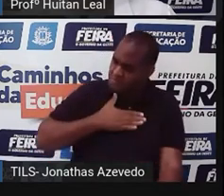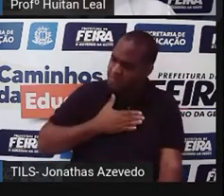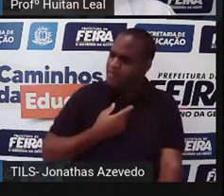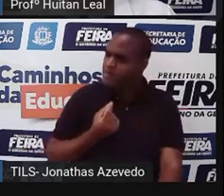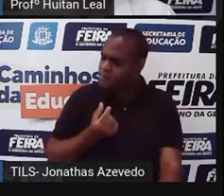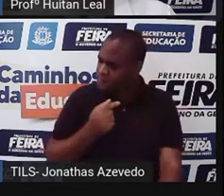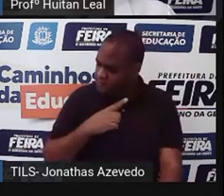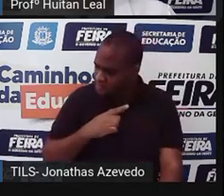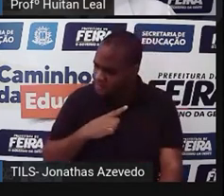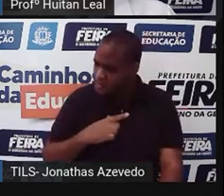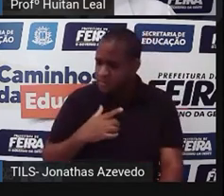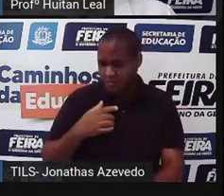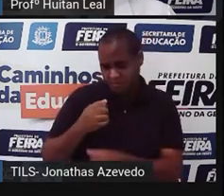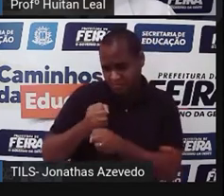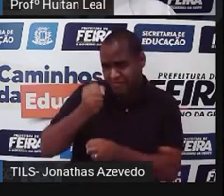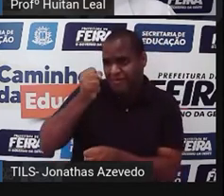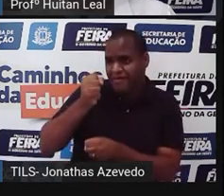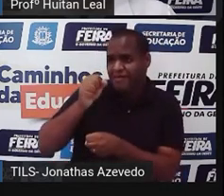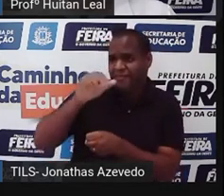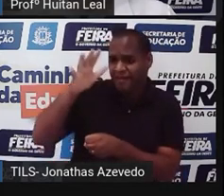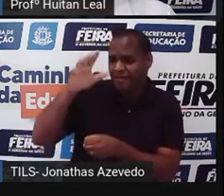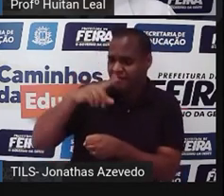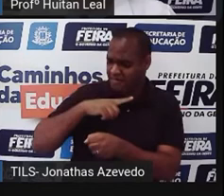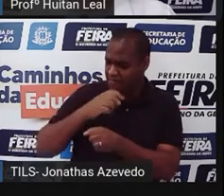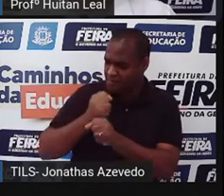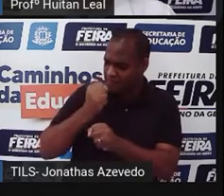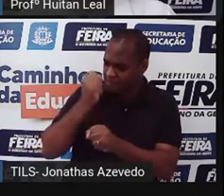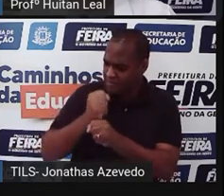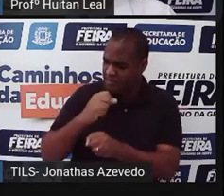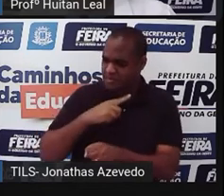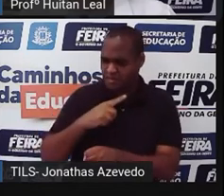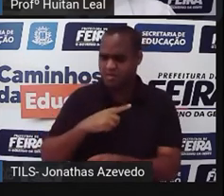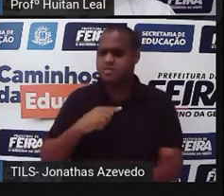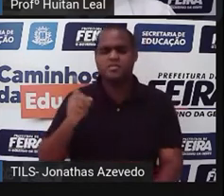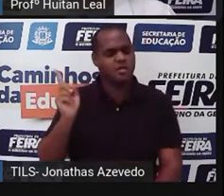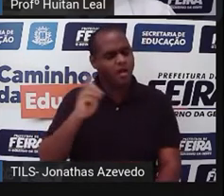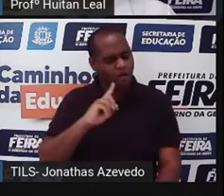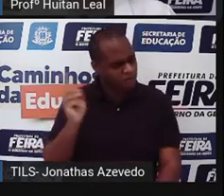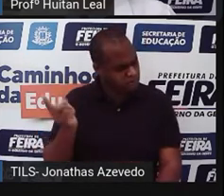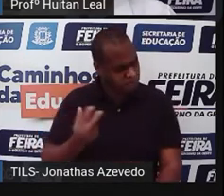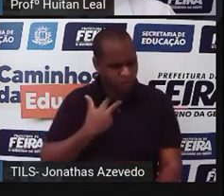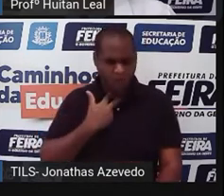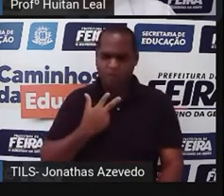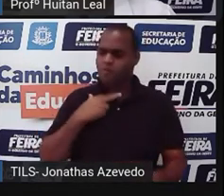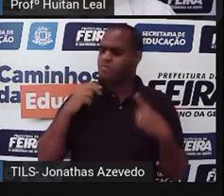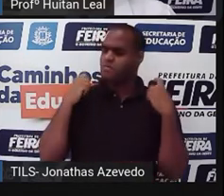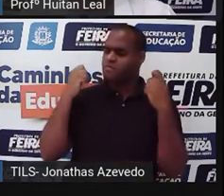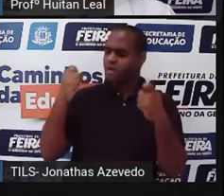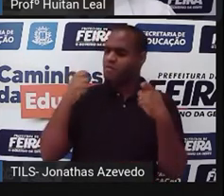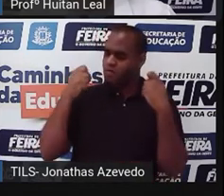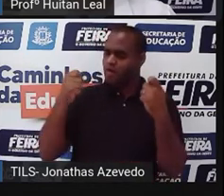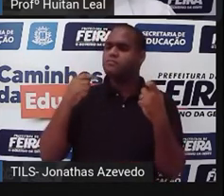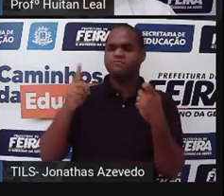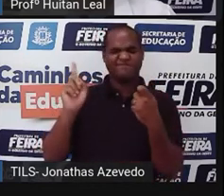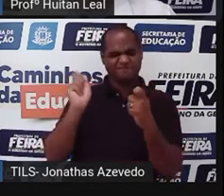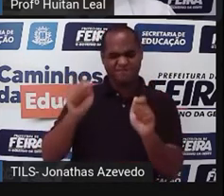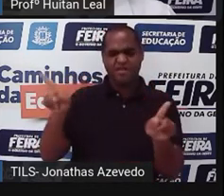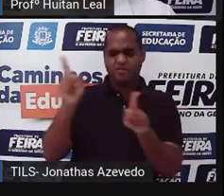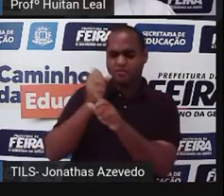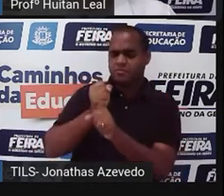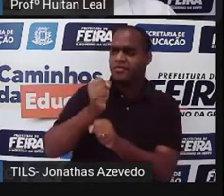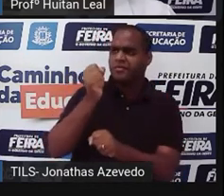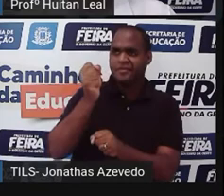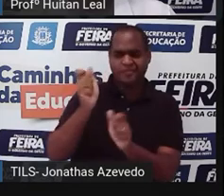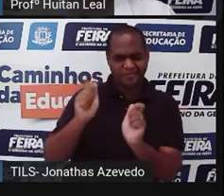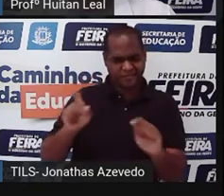Posso lhe dar um guarda-chuva. Não quero. Tenho de carregar o cartaz. Não um guarda-chuva. Ela